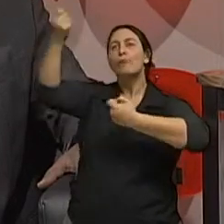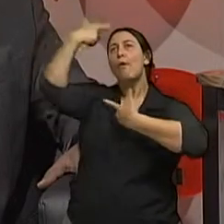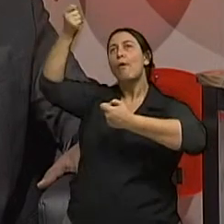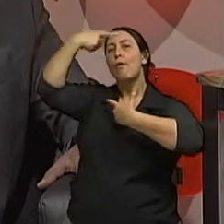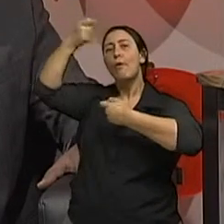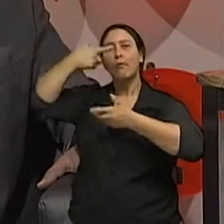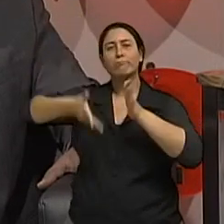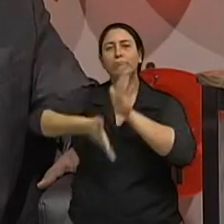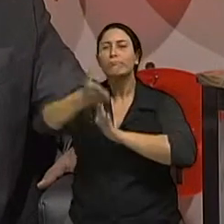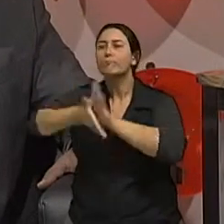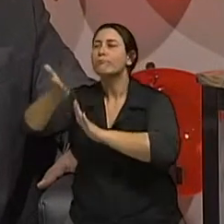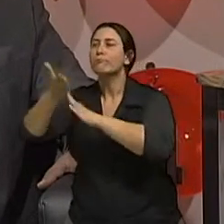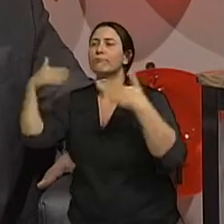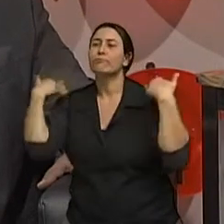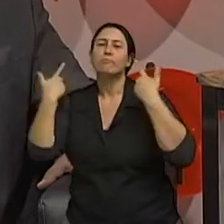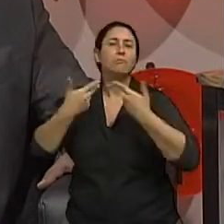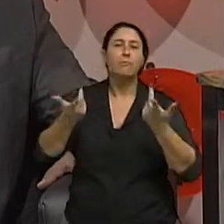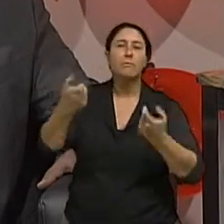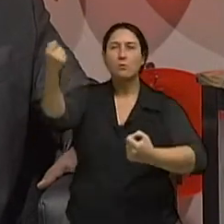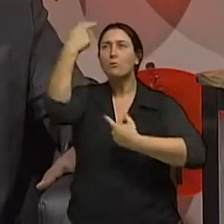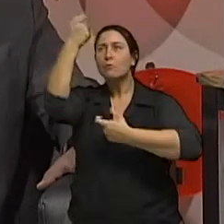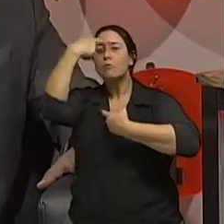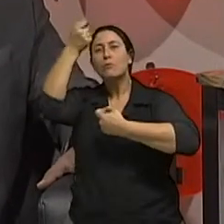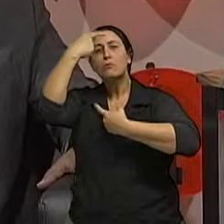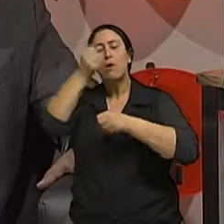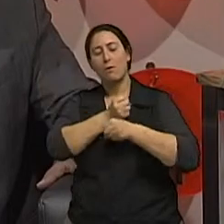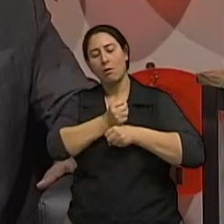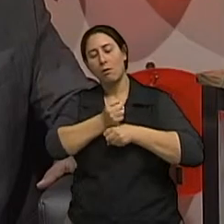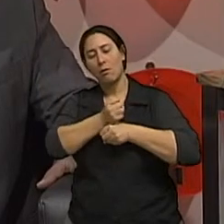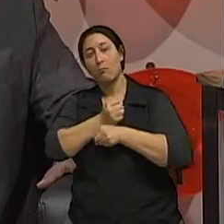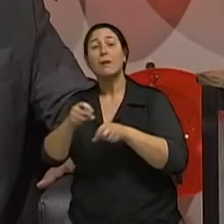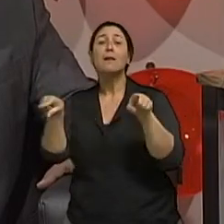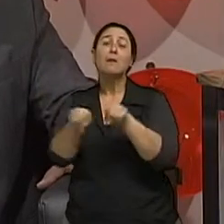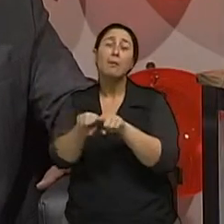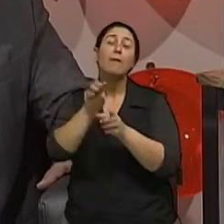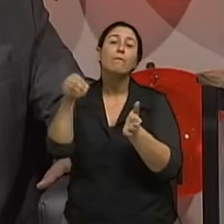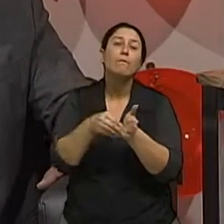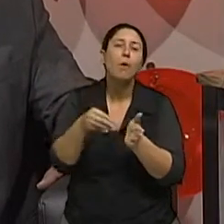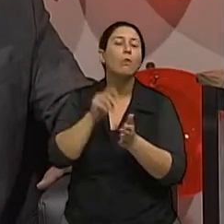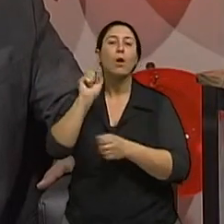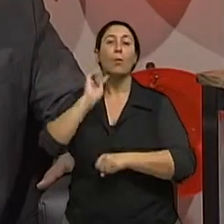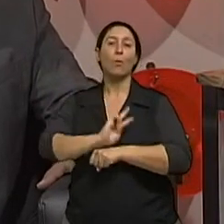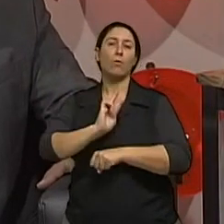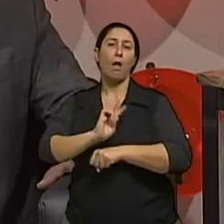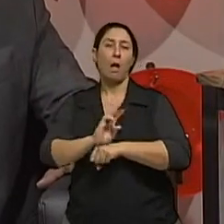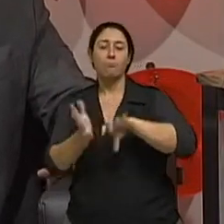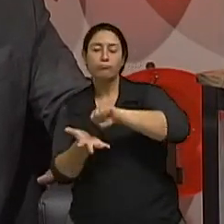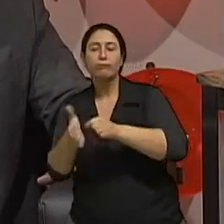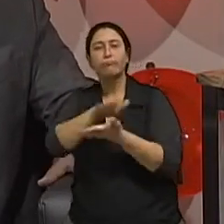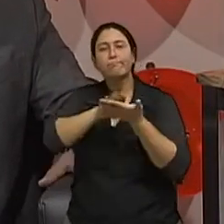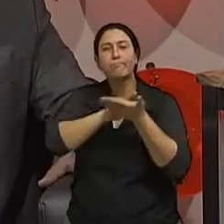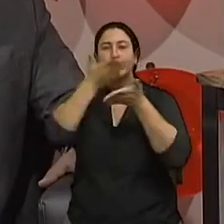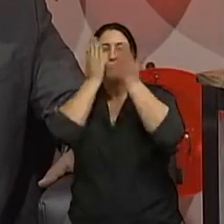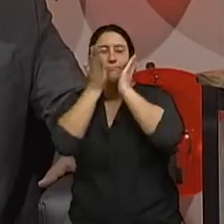a população fez durante muito tempo e a falta de hábito que existia de se proteger do sol e